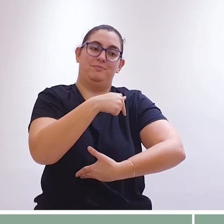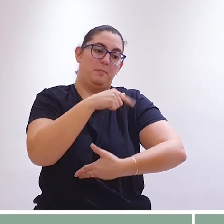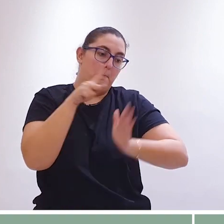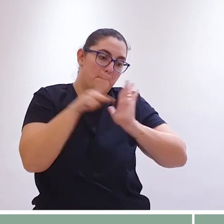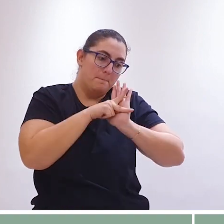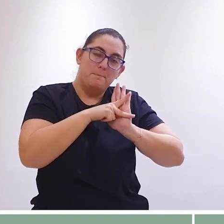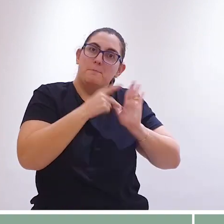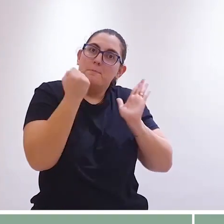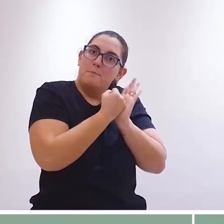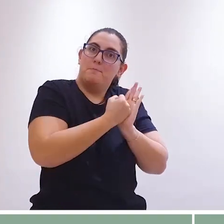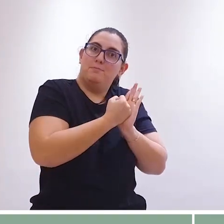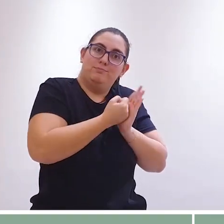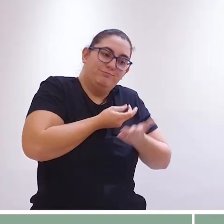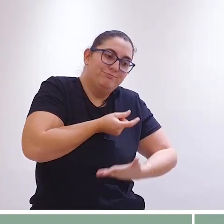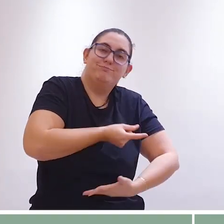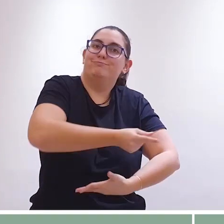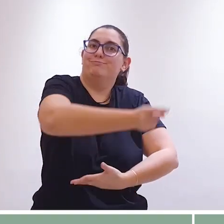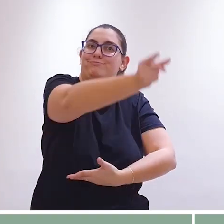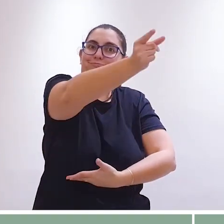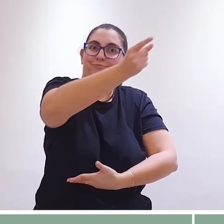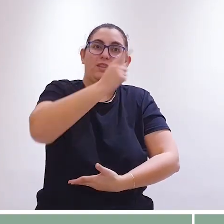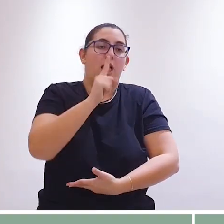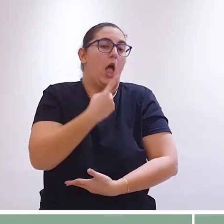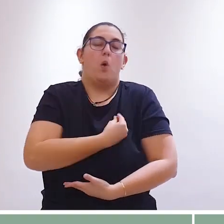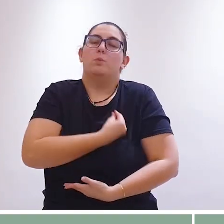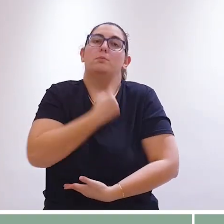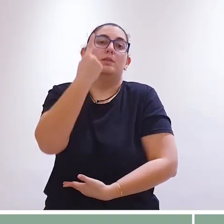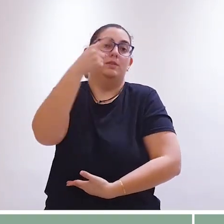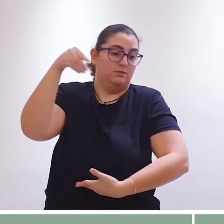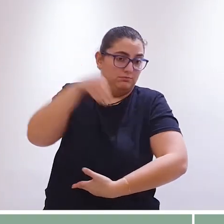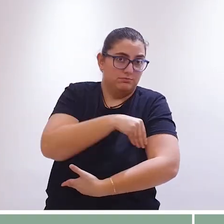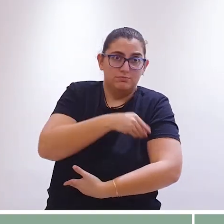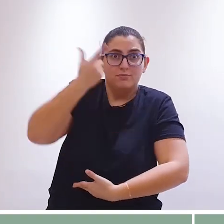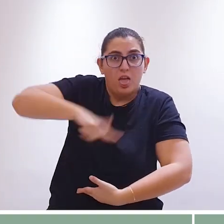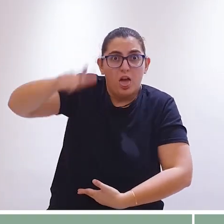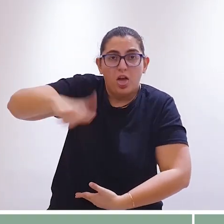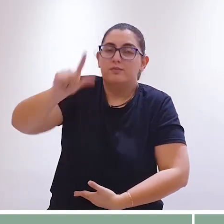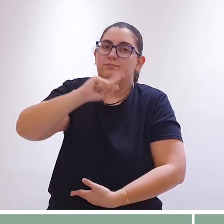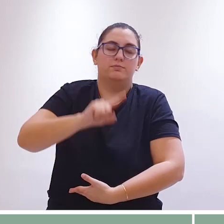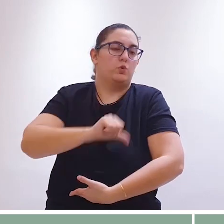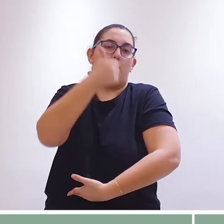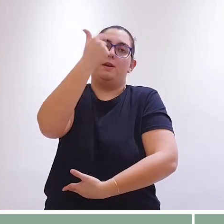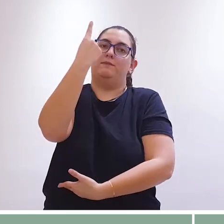apaga nunca mais. Por isso, o batismo acontece somente uma vez na vida.